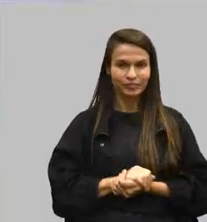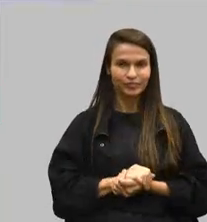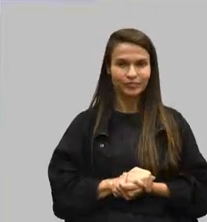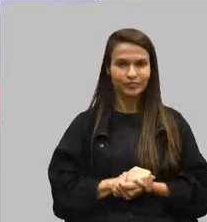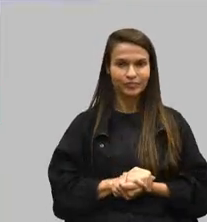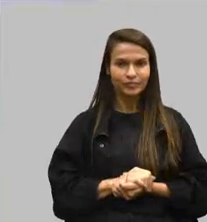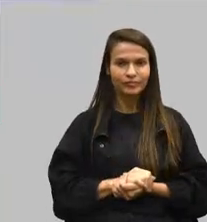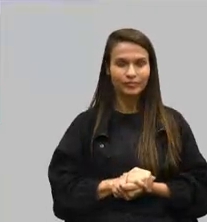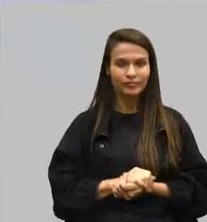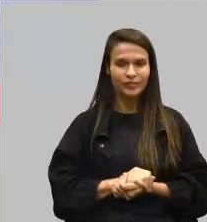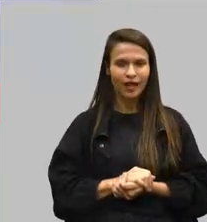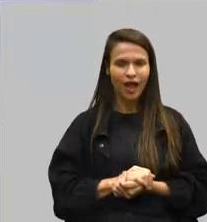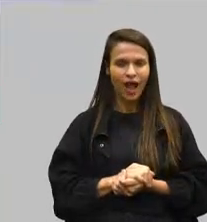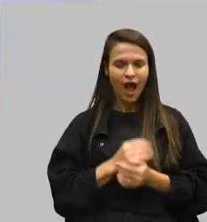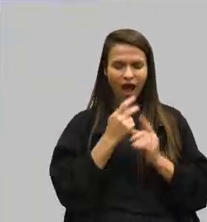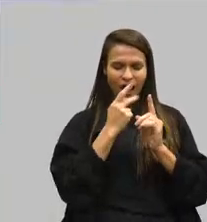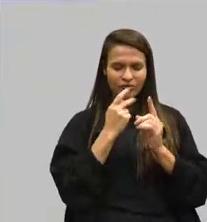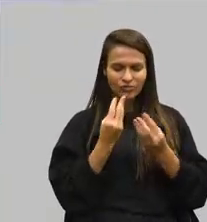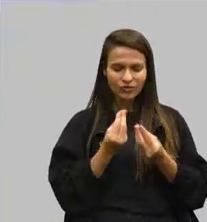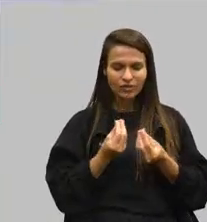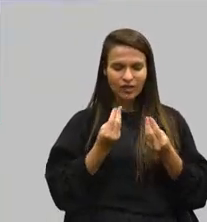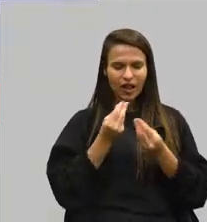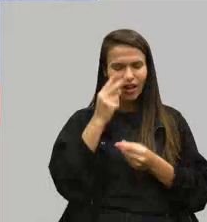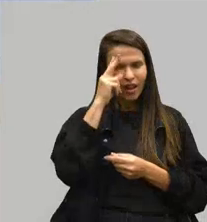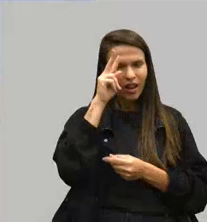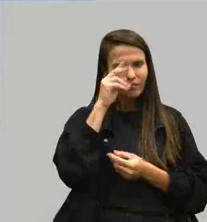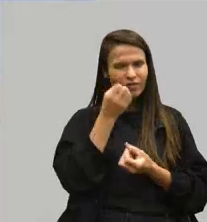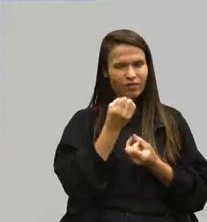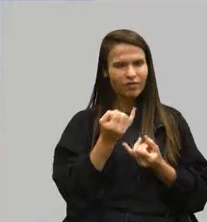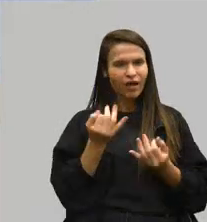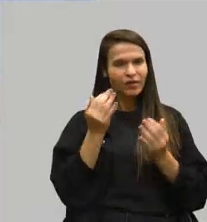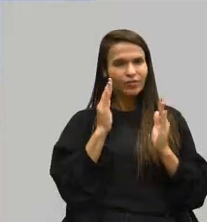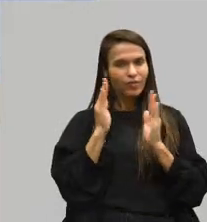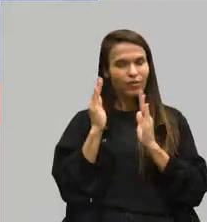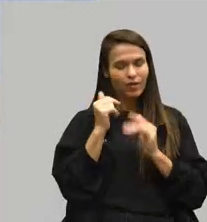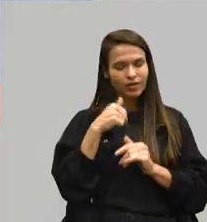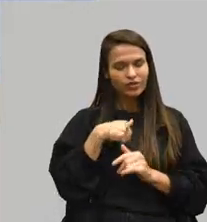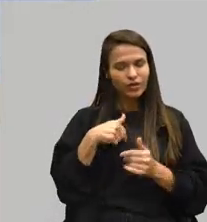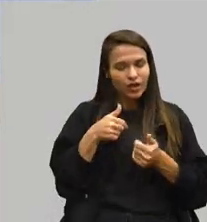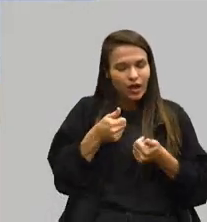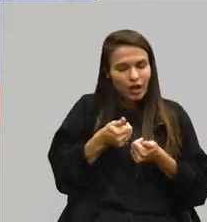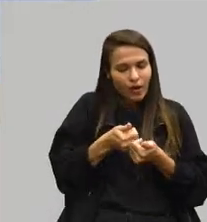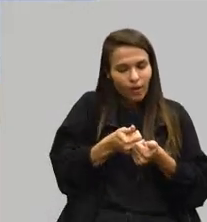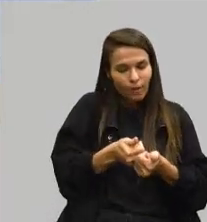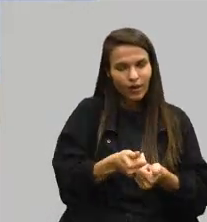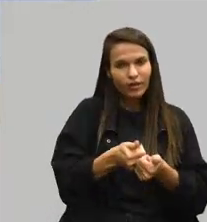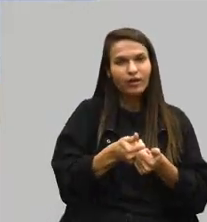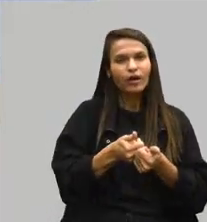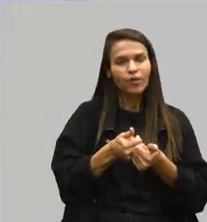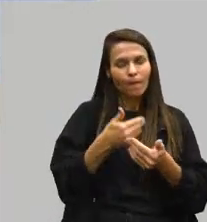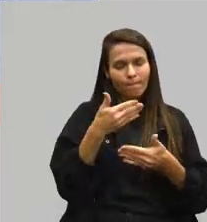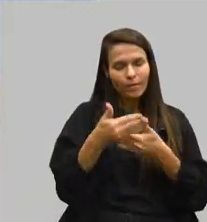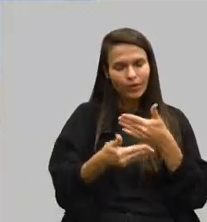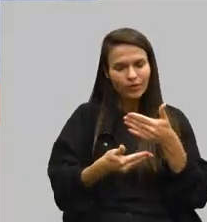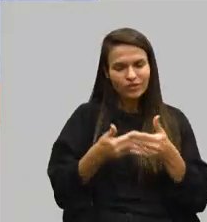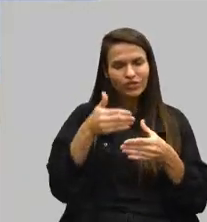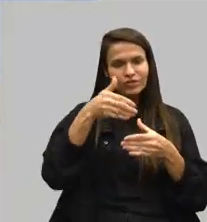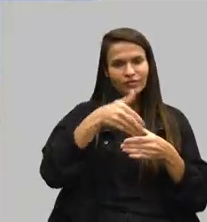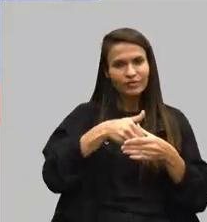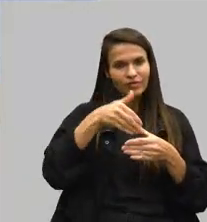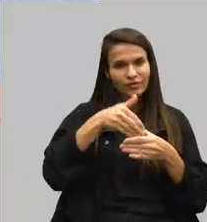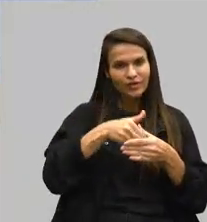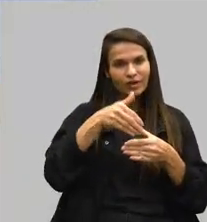A sua sensibilidade, eu lembro de vários momentos da gente aqui acompanhando processos de votações,